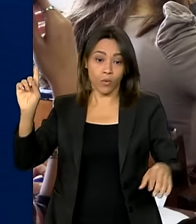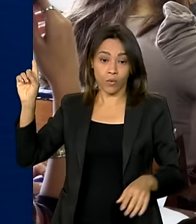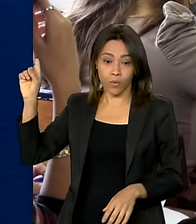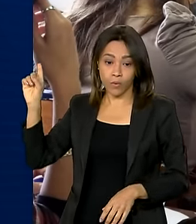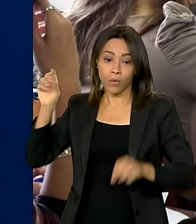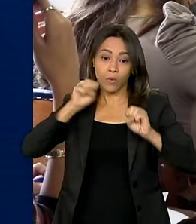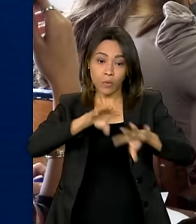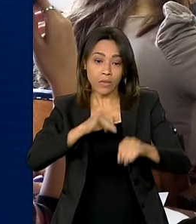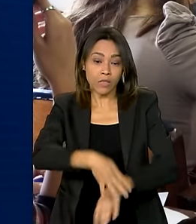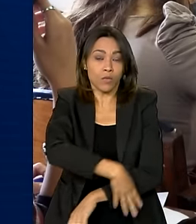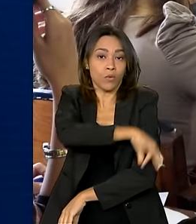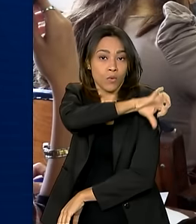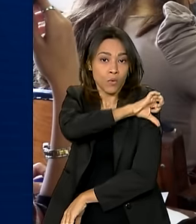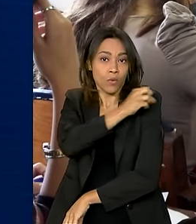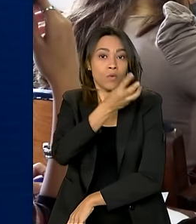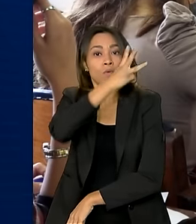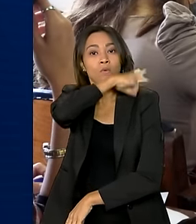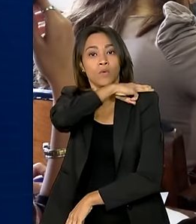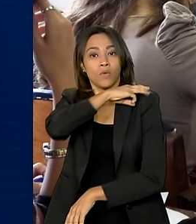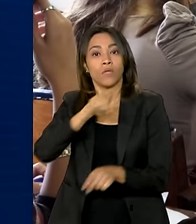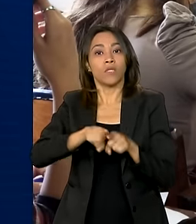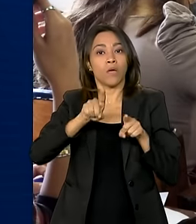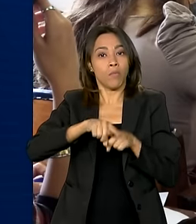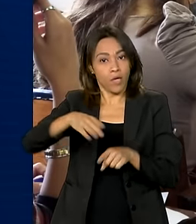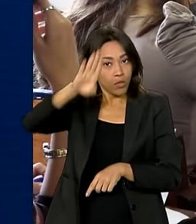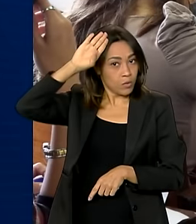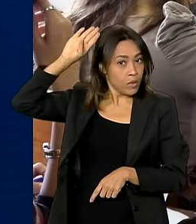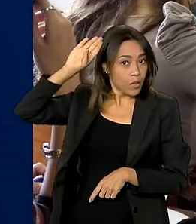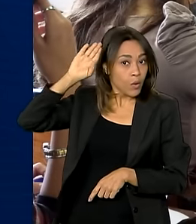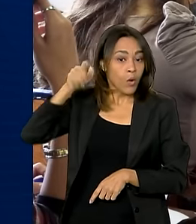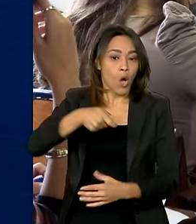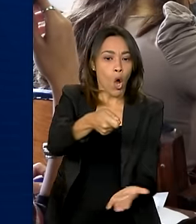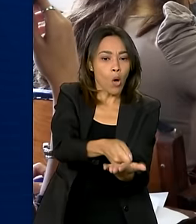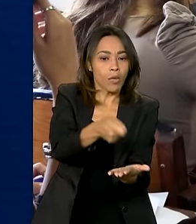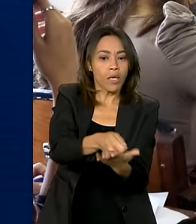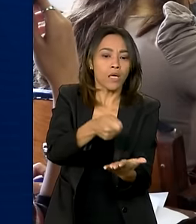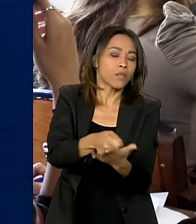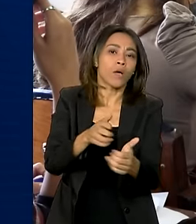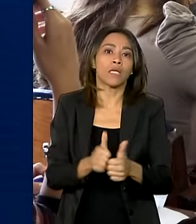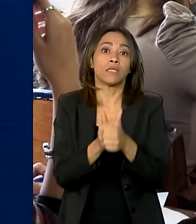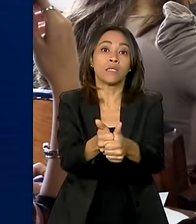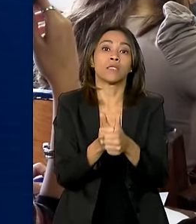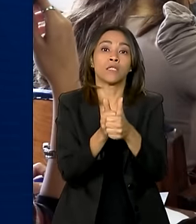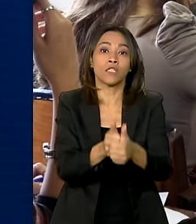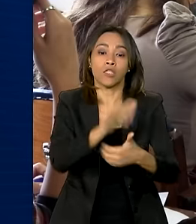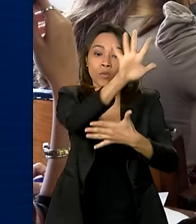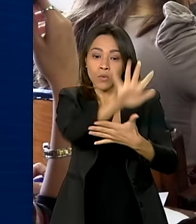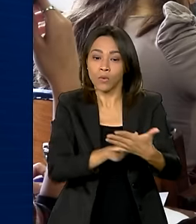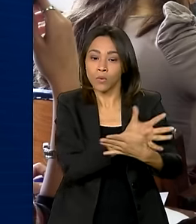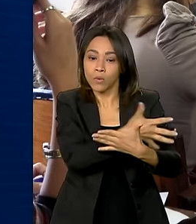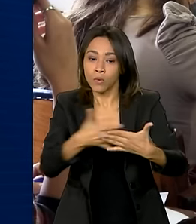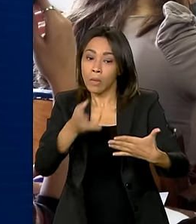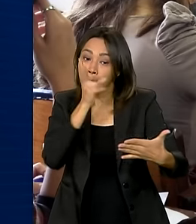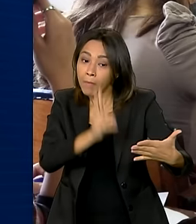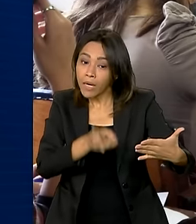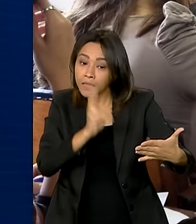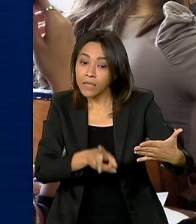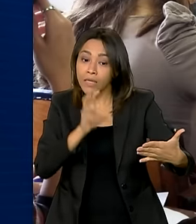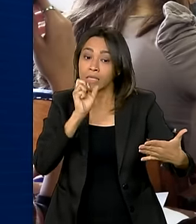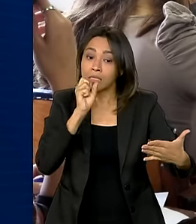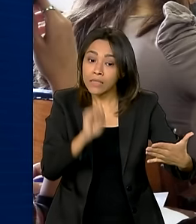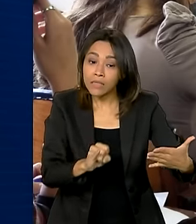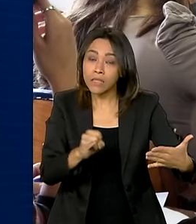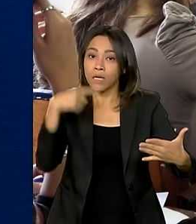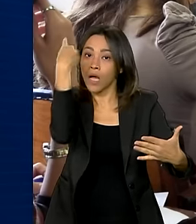fundamental, médio e superior, a obrigatoriedade dos dias letivos só se mantém se a carga